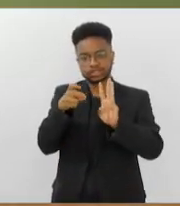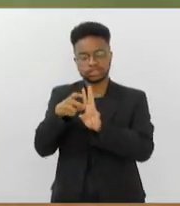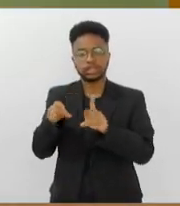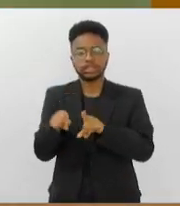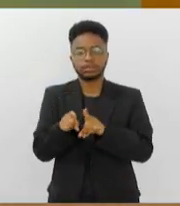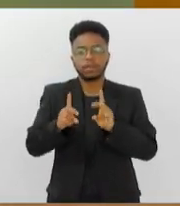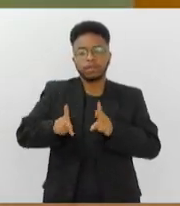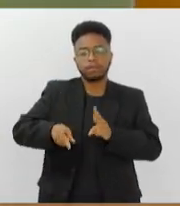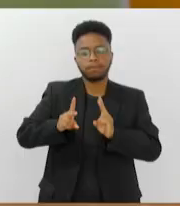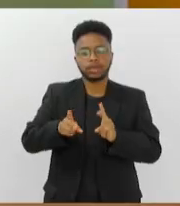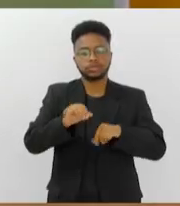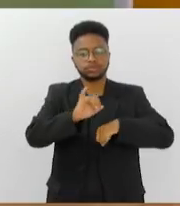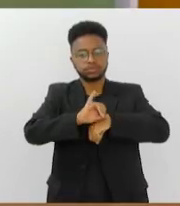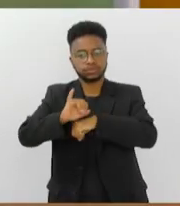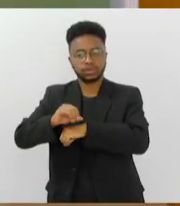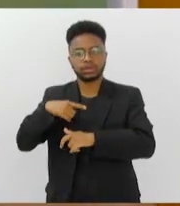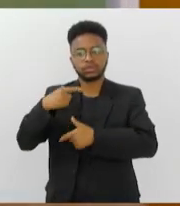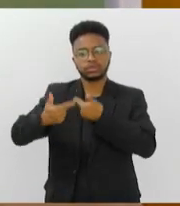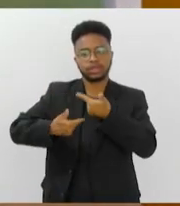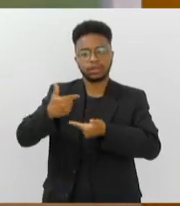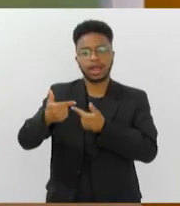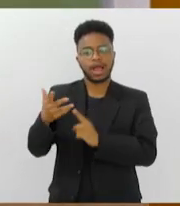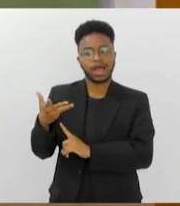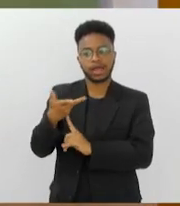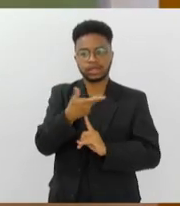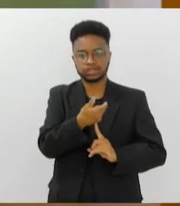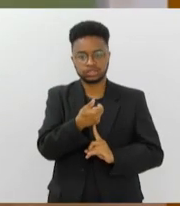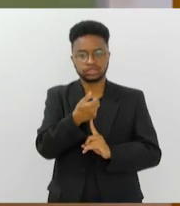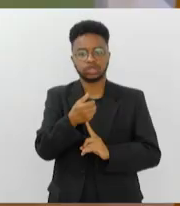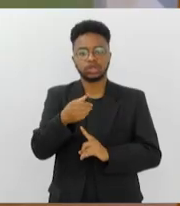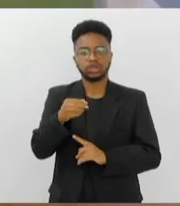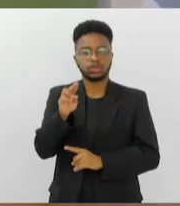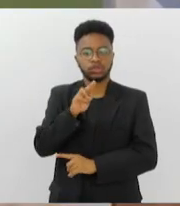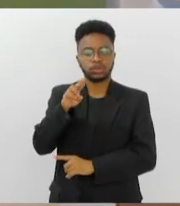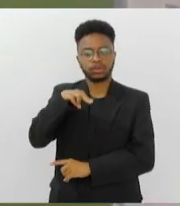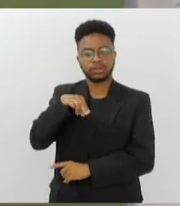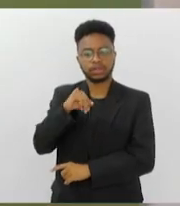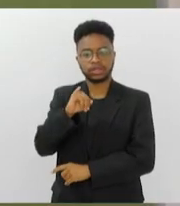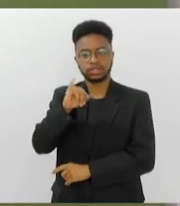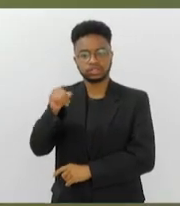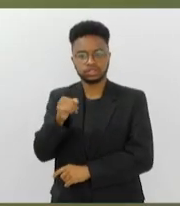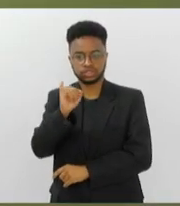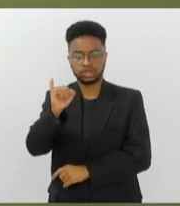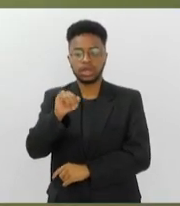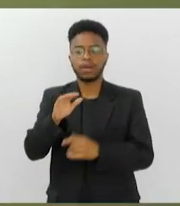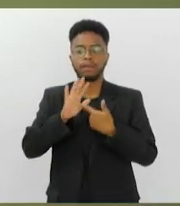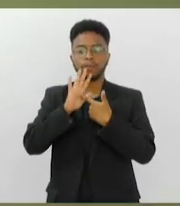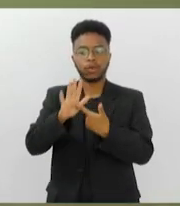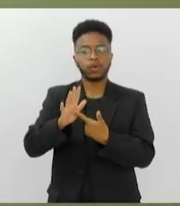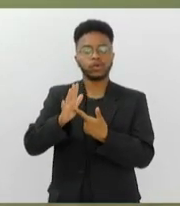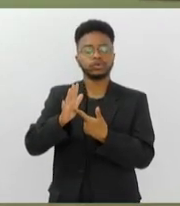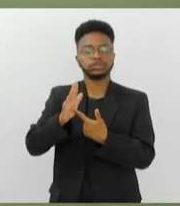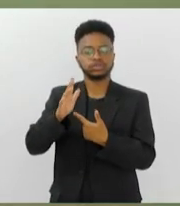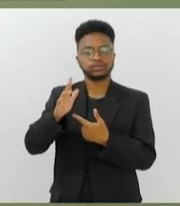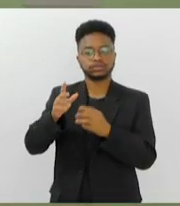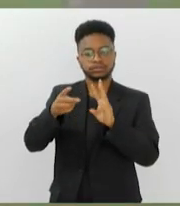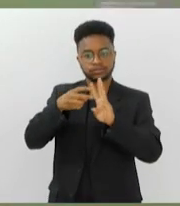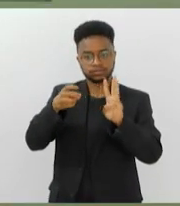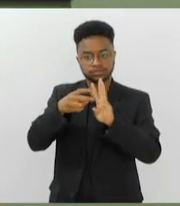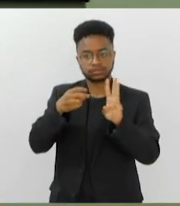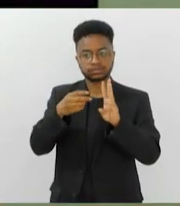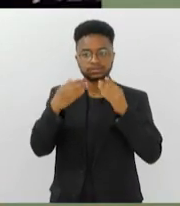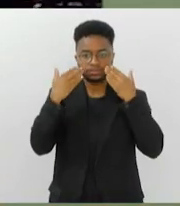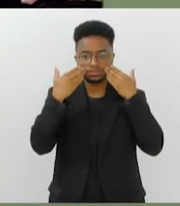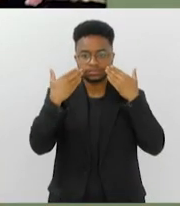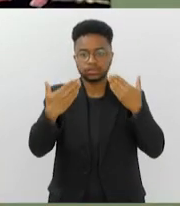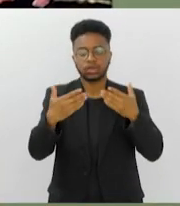amostra o trabalho da artista contemporânea Nijin Kins. Ela fez os indígenas retratadas por Ecaute reaparecerem